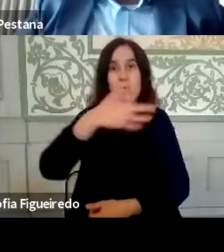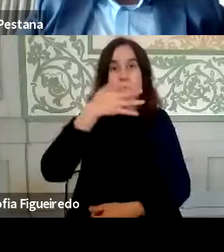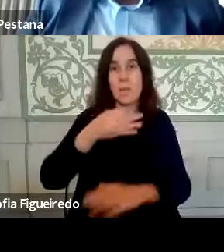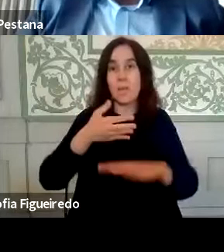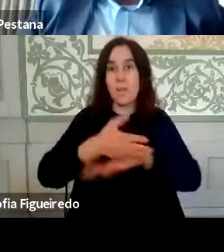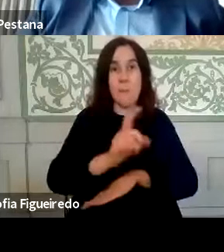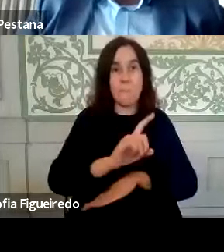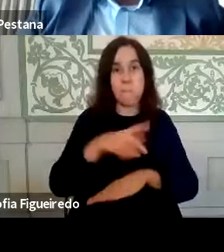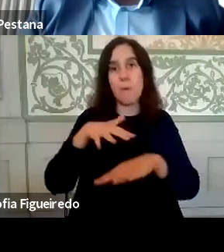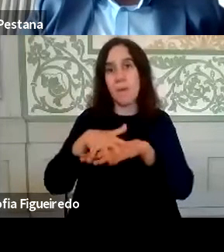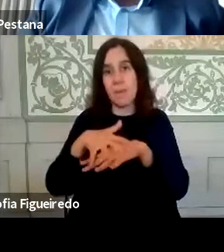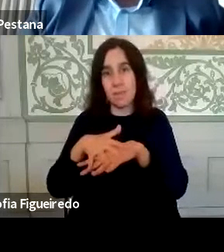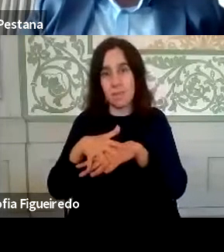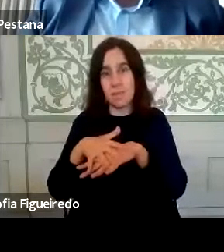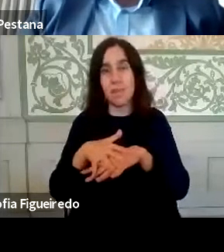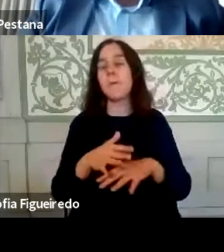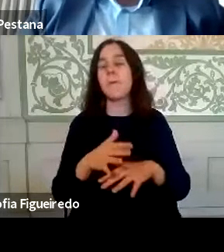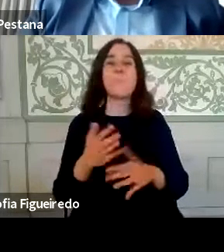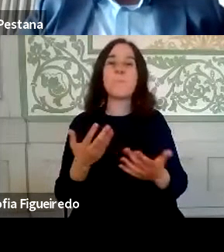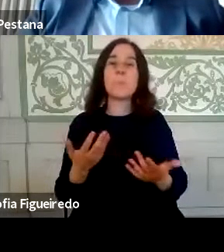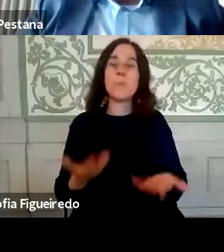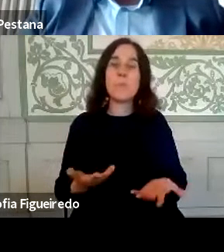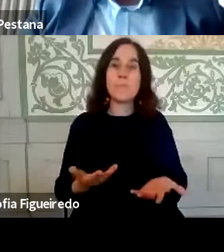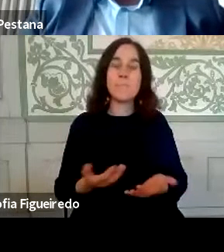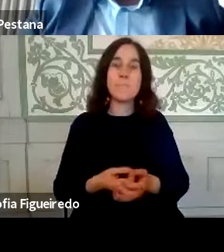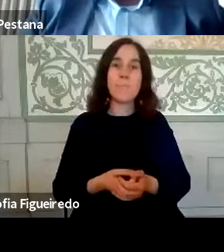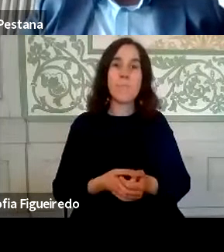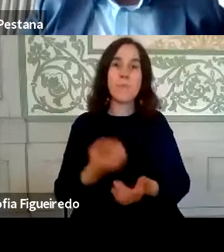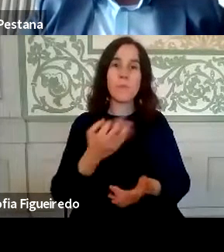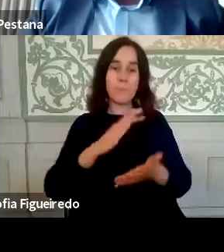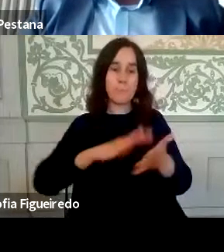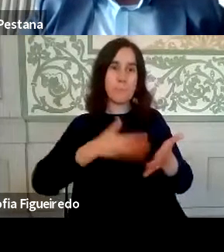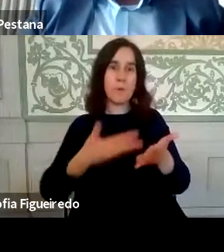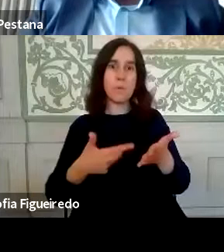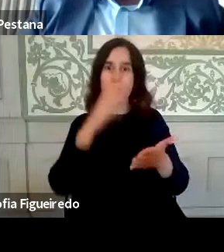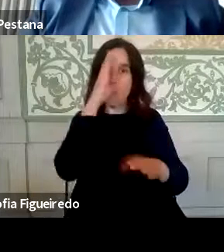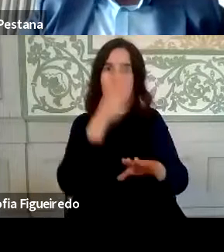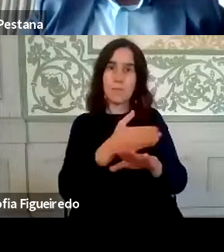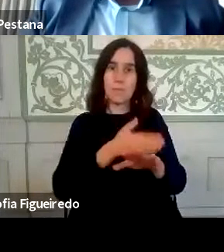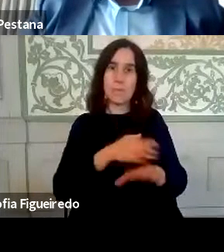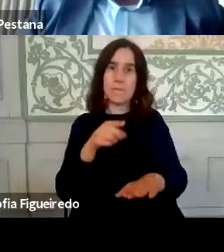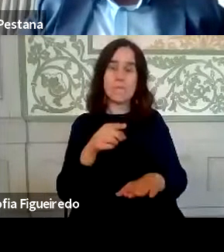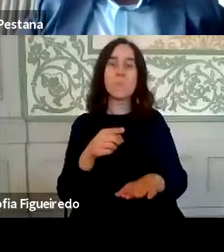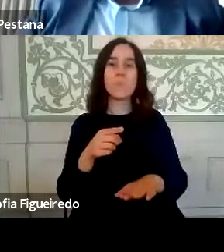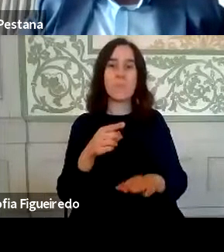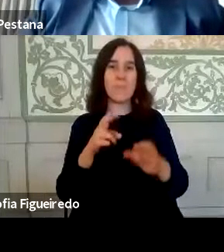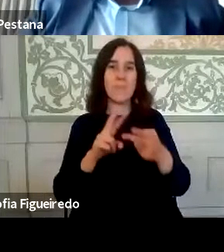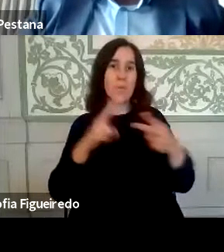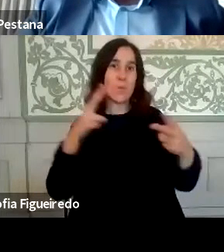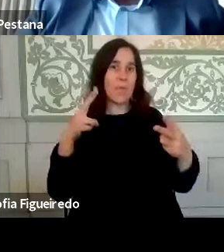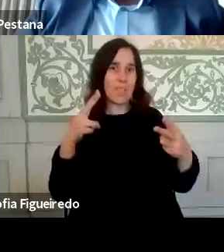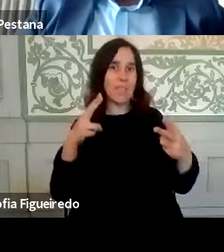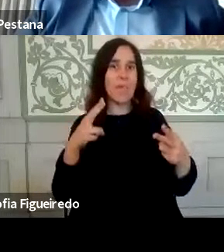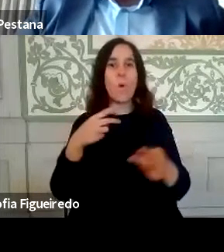pelas redes e fazer um planeamento também antecipado das mesmas, porque o virtual não é o mesmo do que